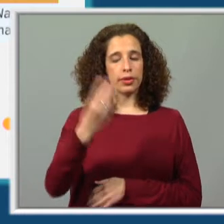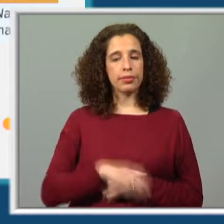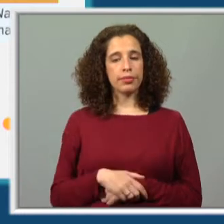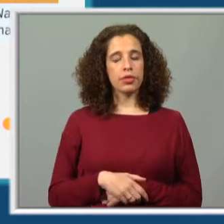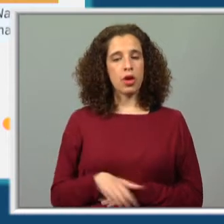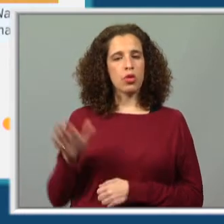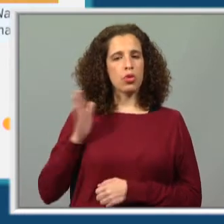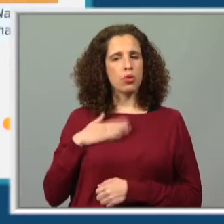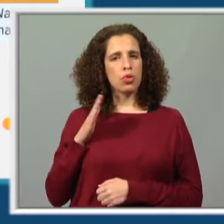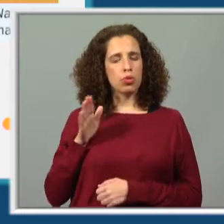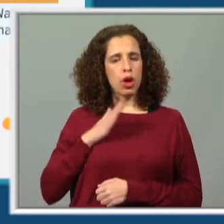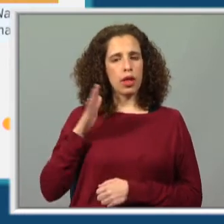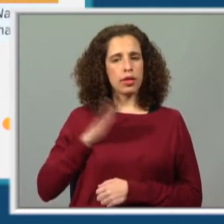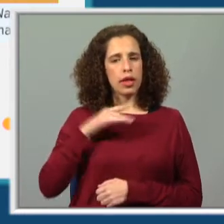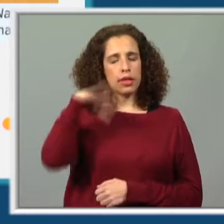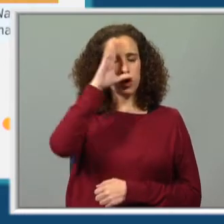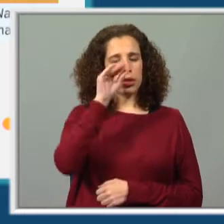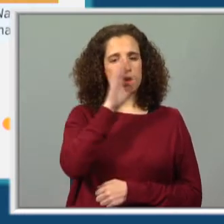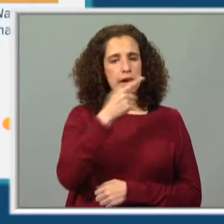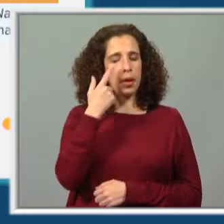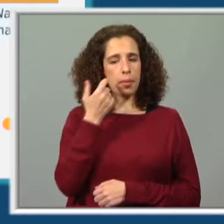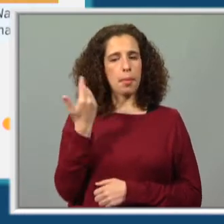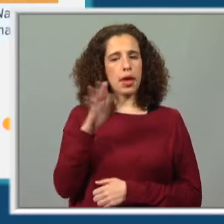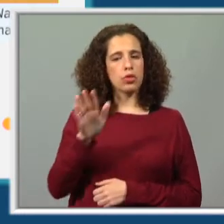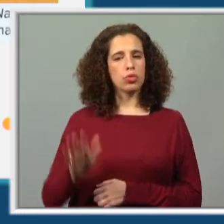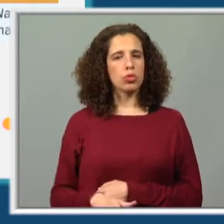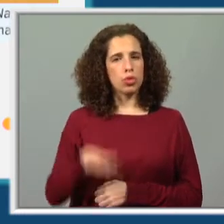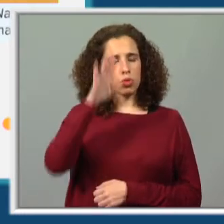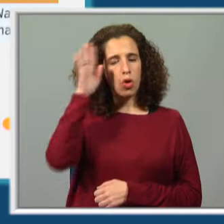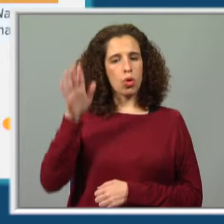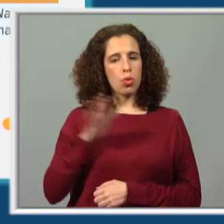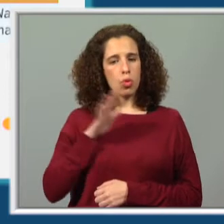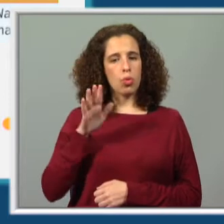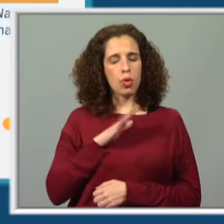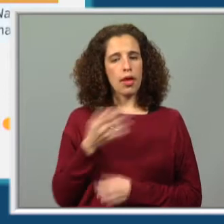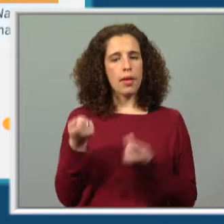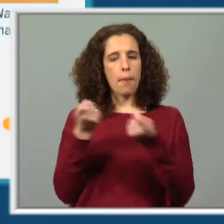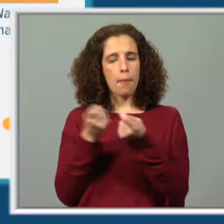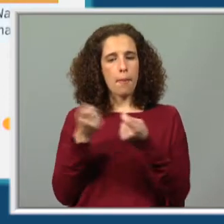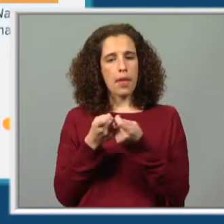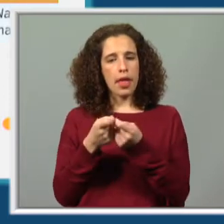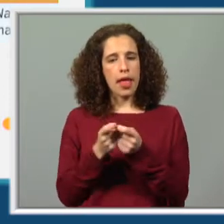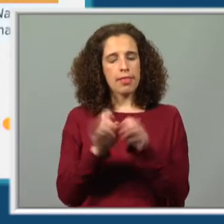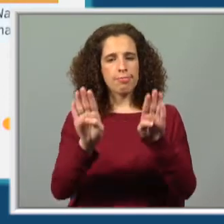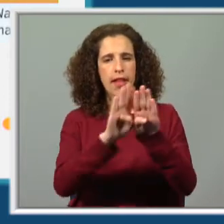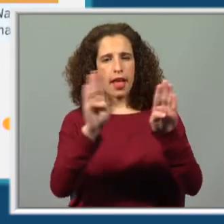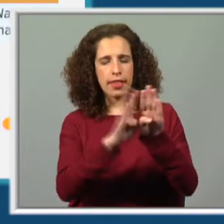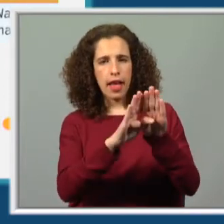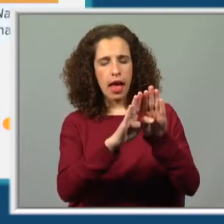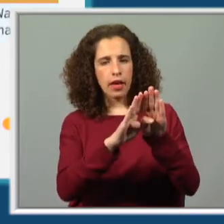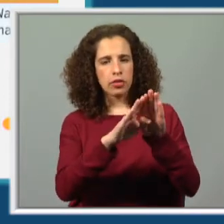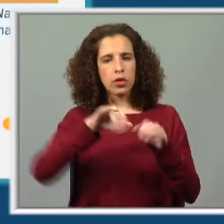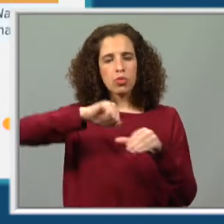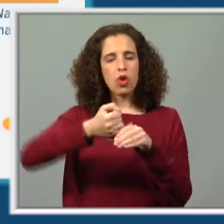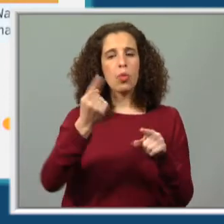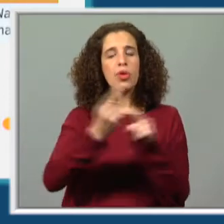soldados. Não sei se repararam, mas os soldados ficam o quê? Muito próximos, o quê? Da entrada do formigueiro. Porque a